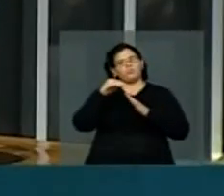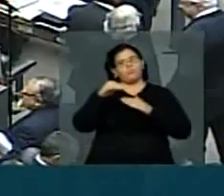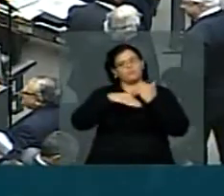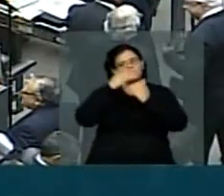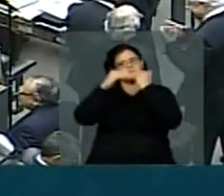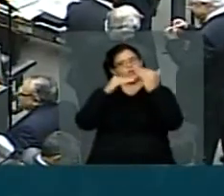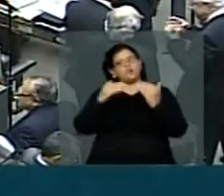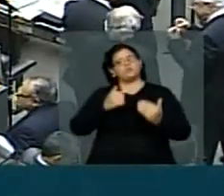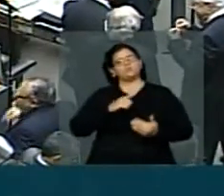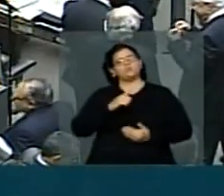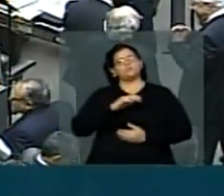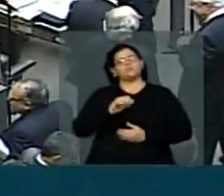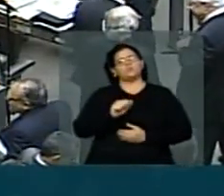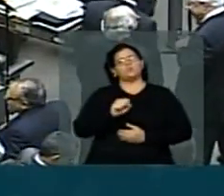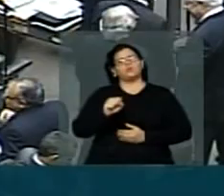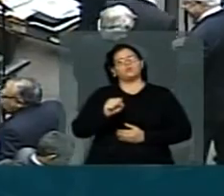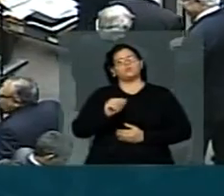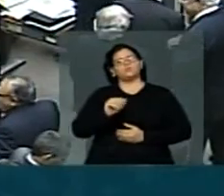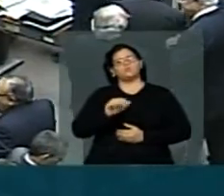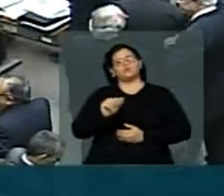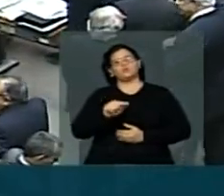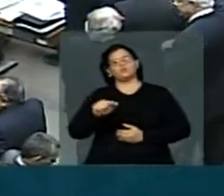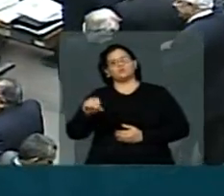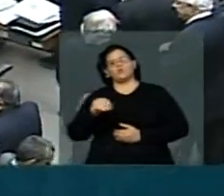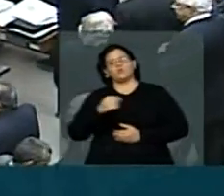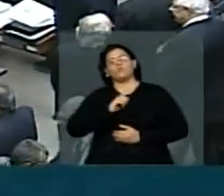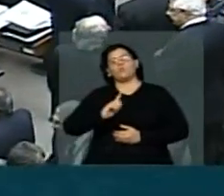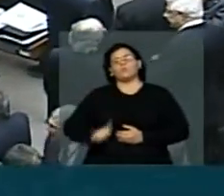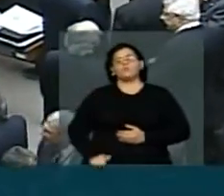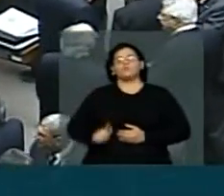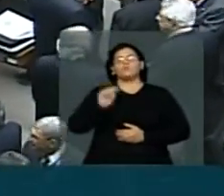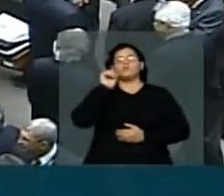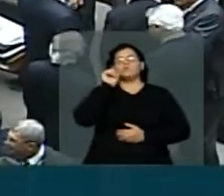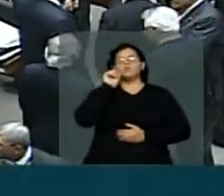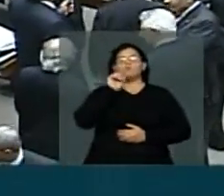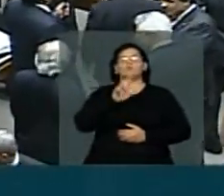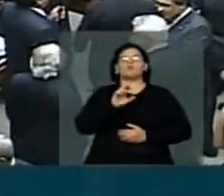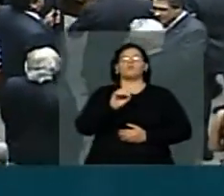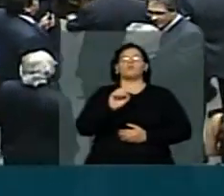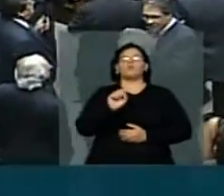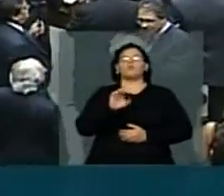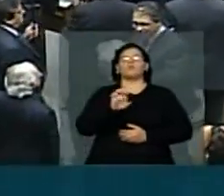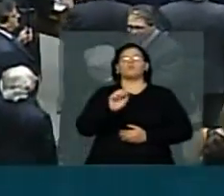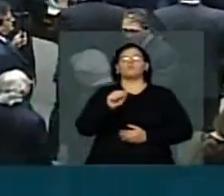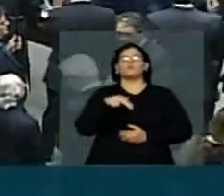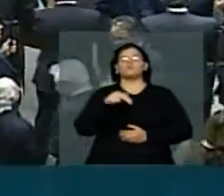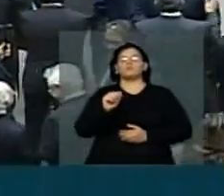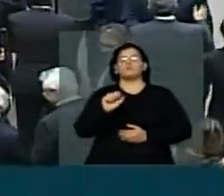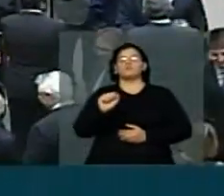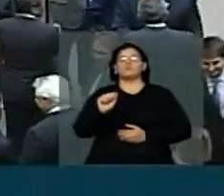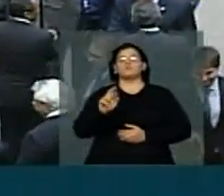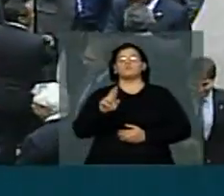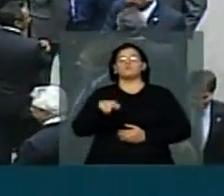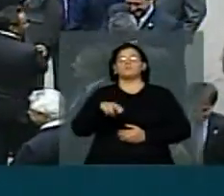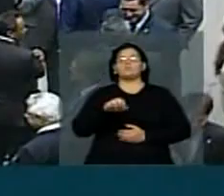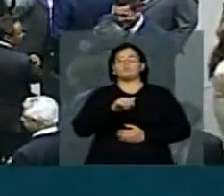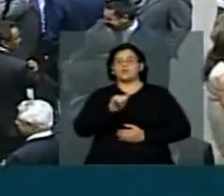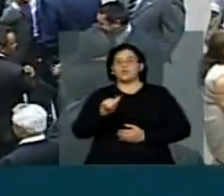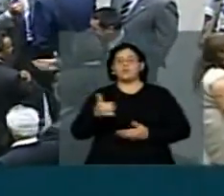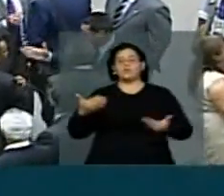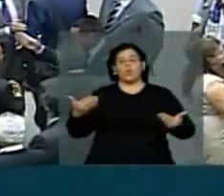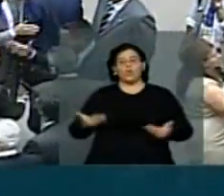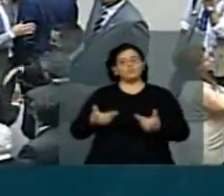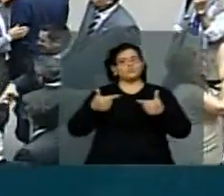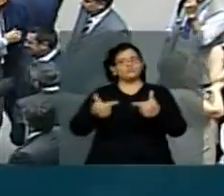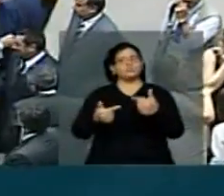da governadora Rosiana Sarney Nós estamos num momento na vida nacional de luta